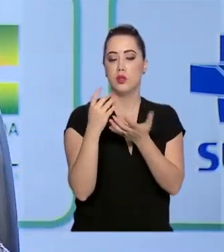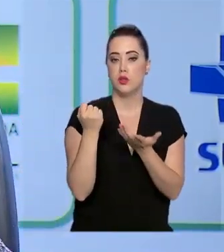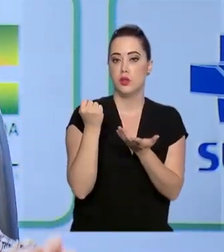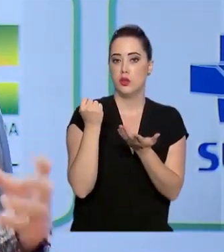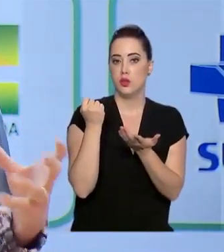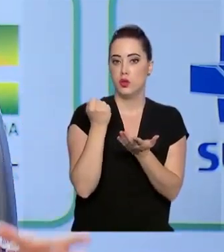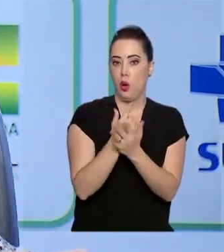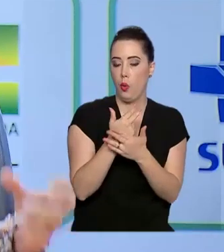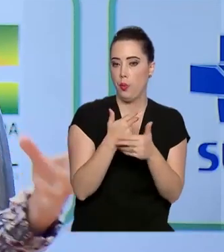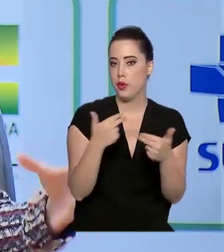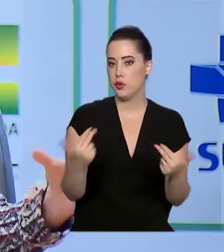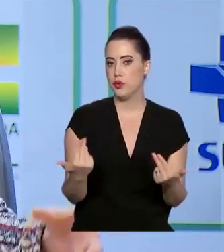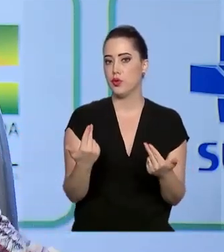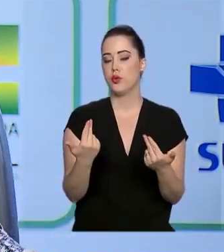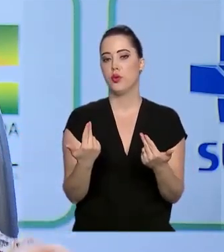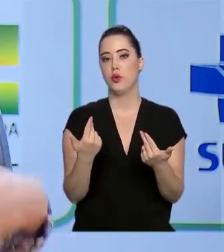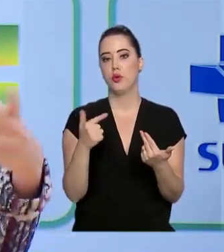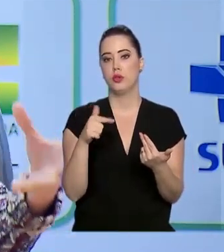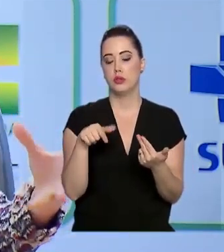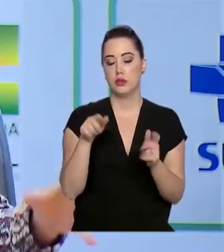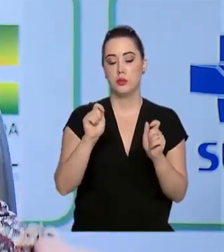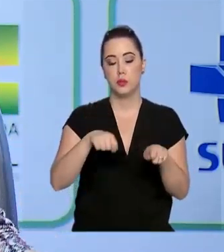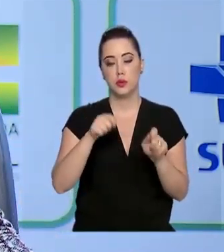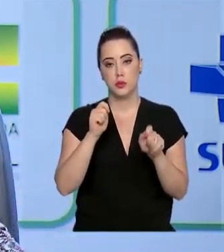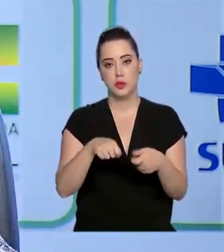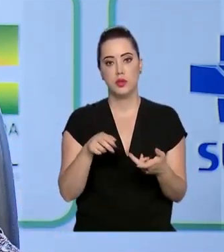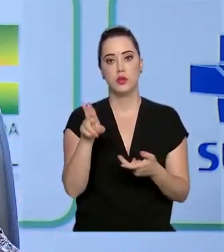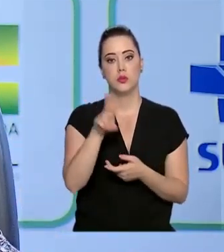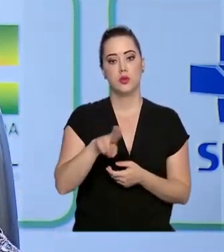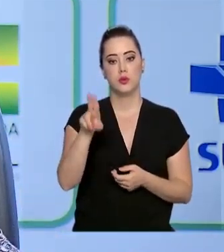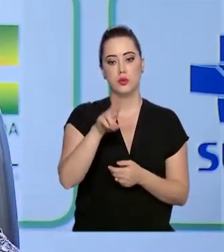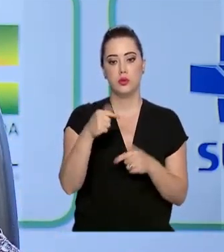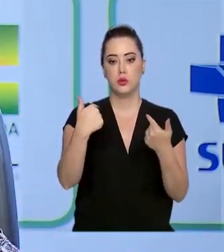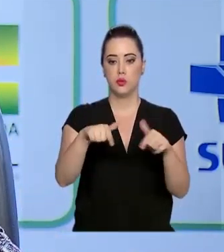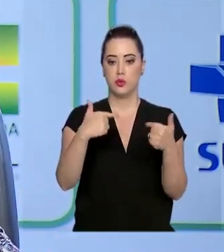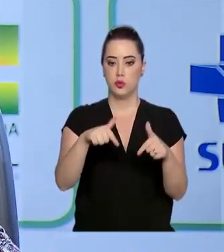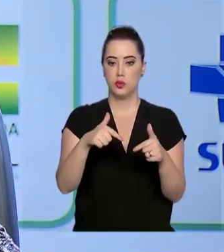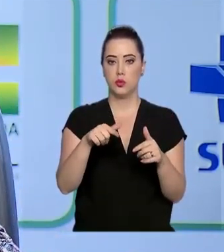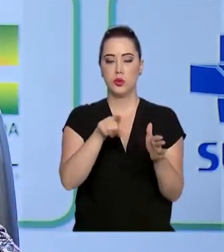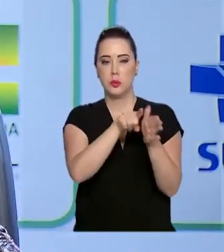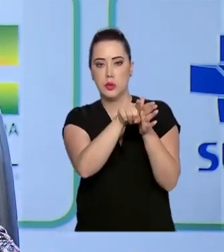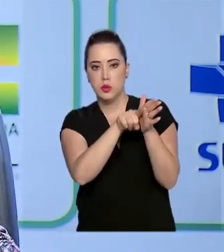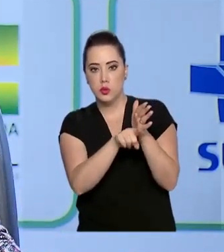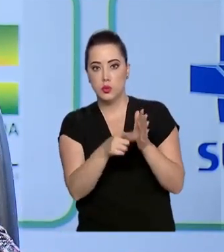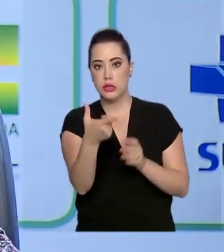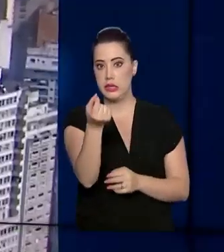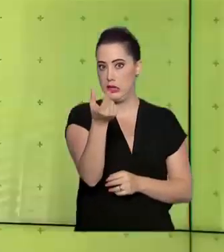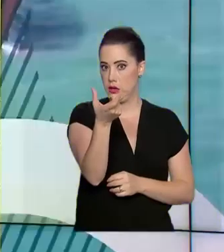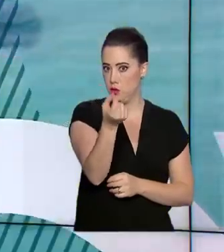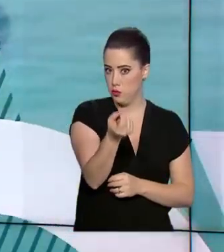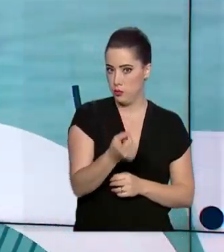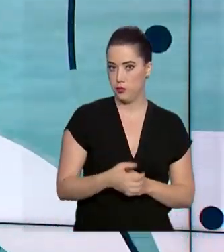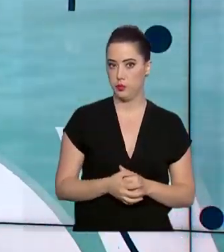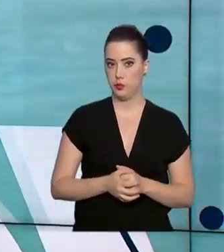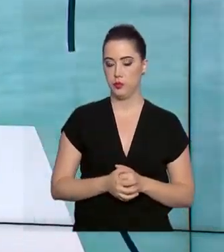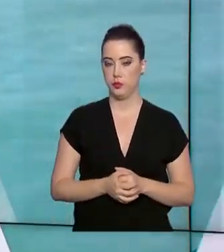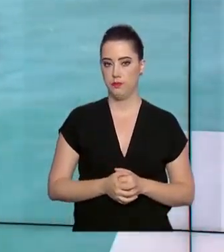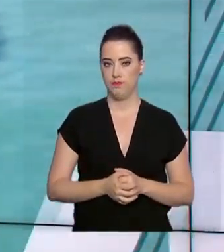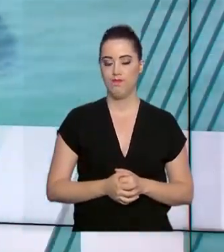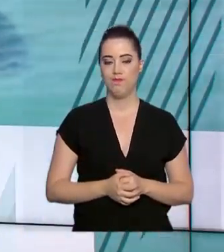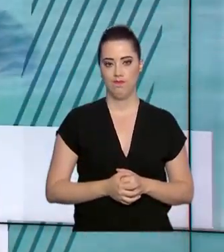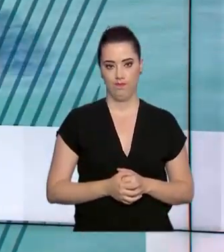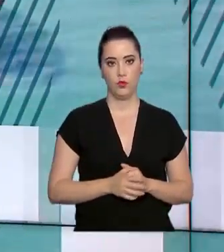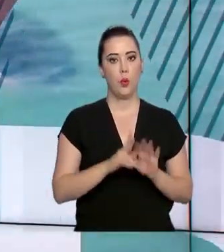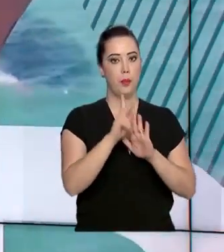dos dispositivos móveis de coleta que nós vamos usar na operação do Censo Demográfico de Um